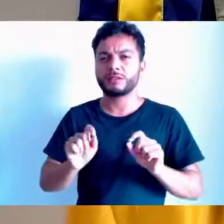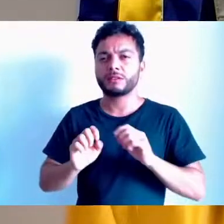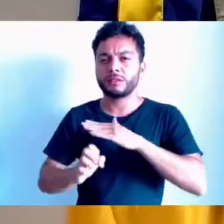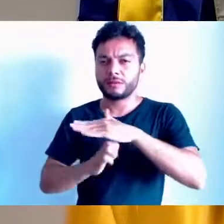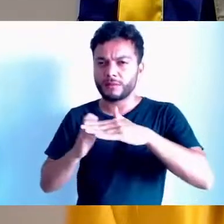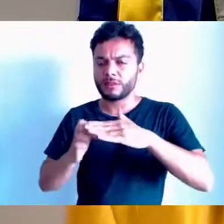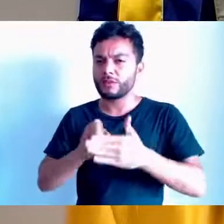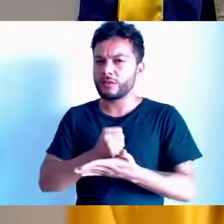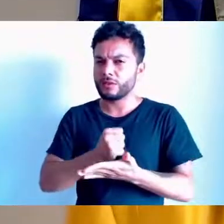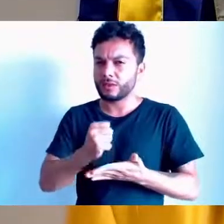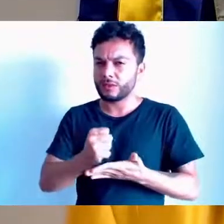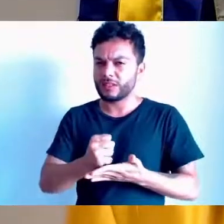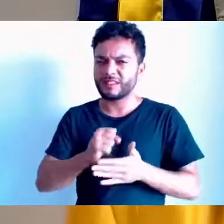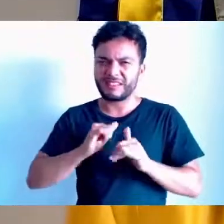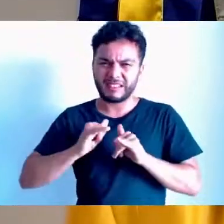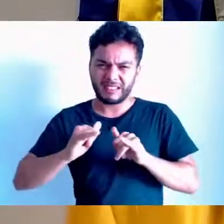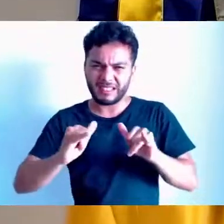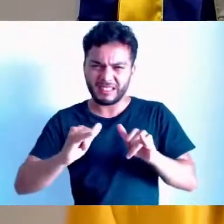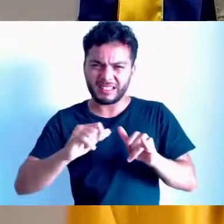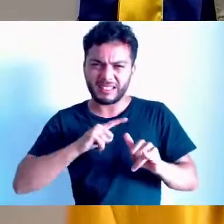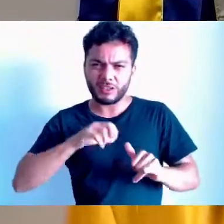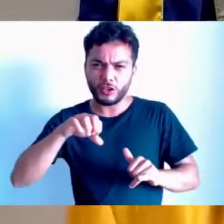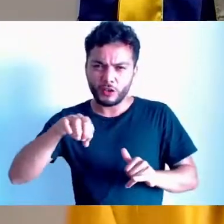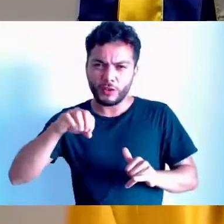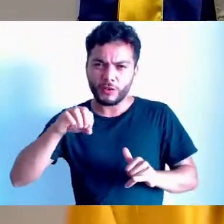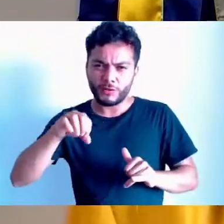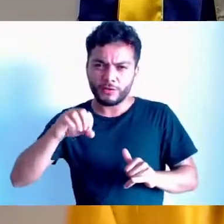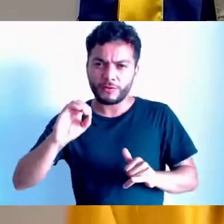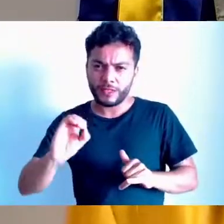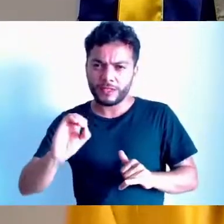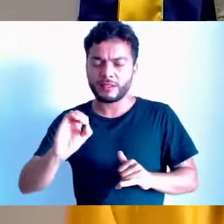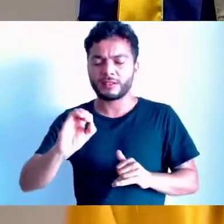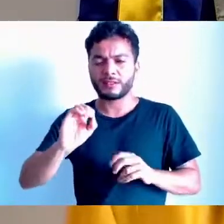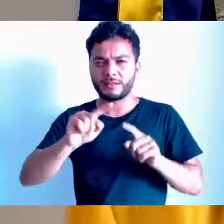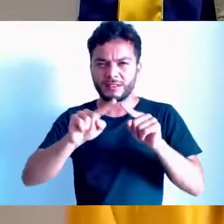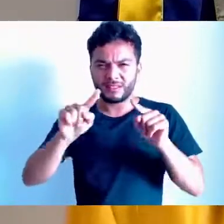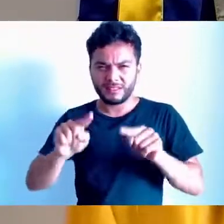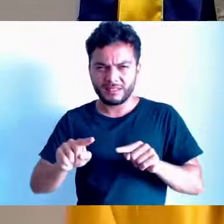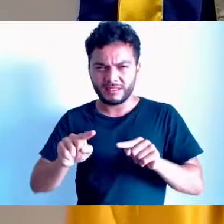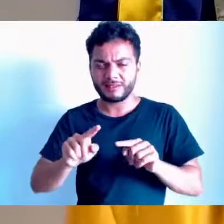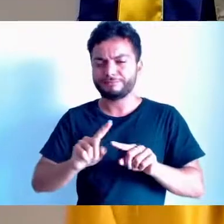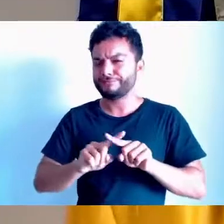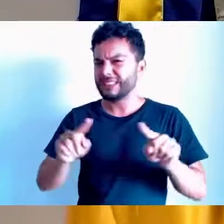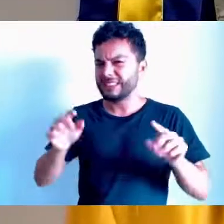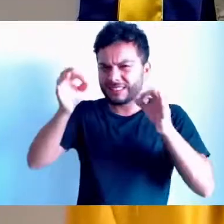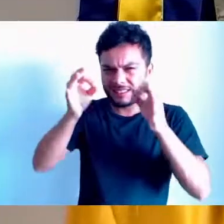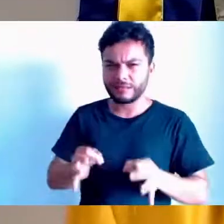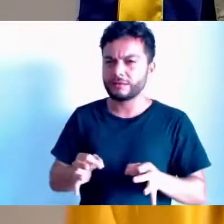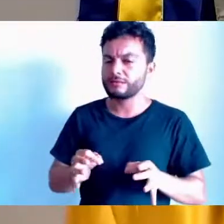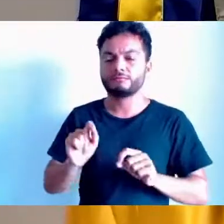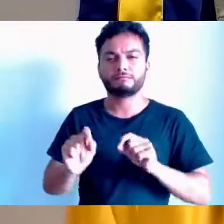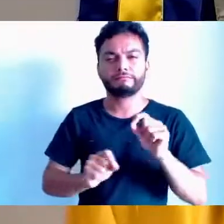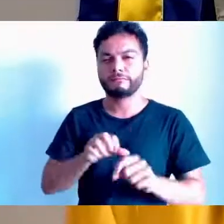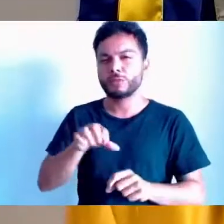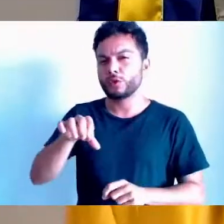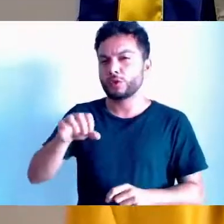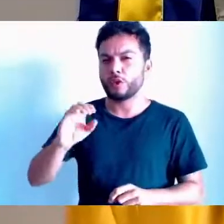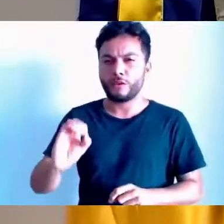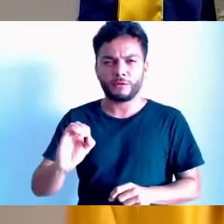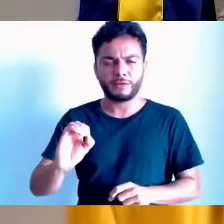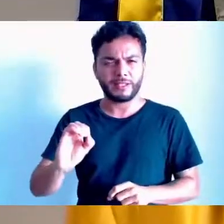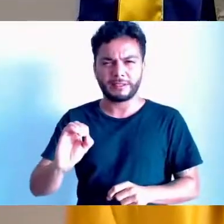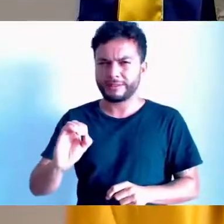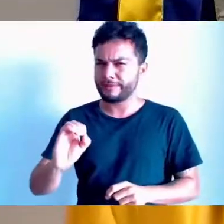tem 90 funcionários. Eu tenho certeza, vereador Gato, eu tenho certeza que não tem 90 funcionários à disposição da